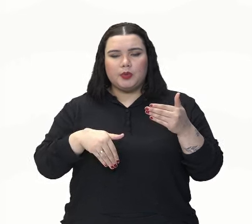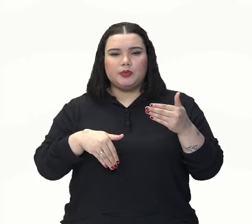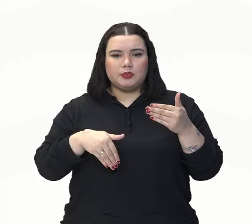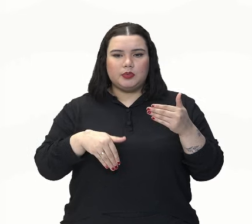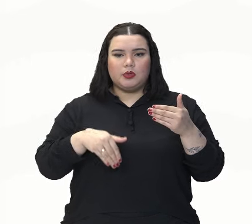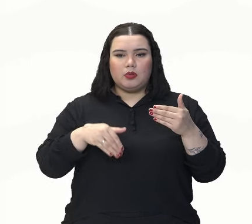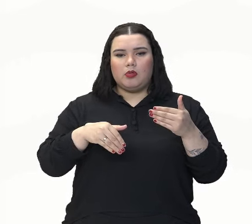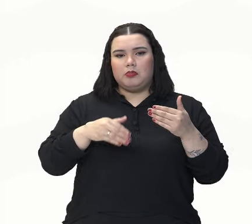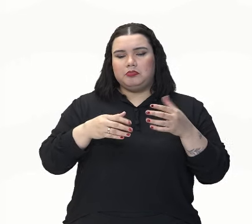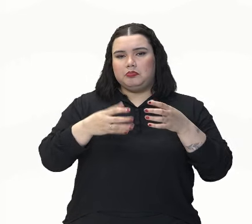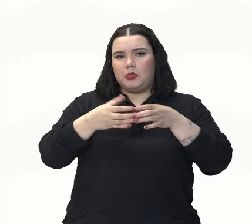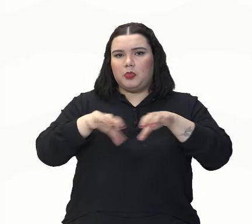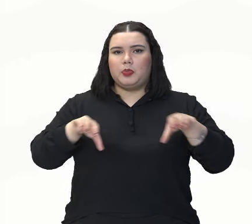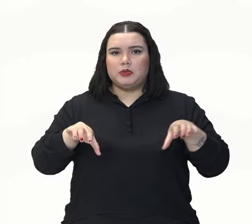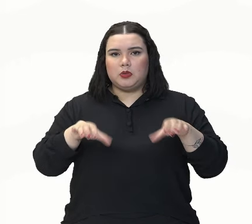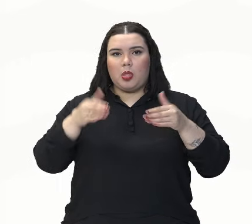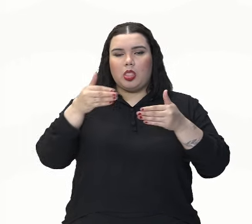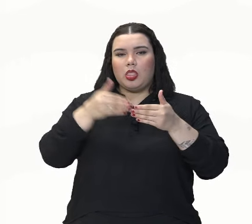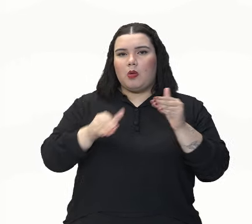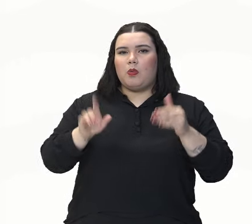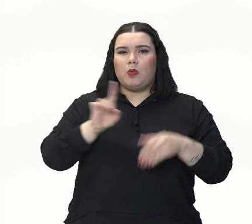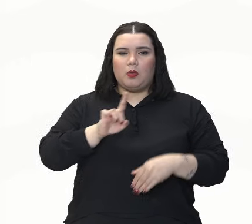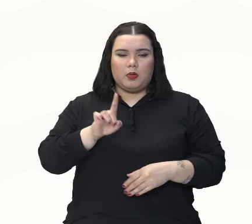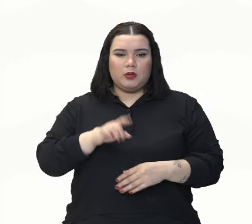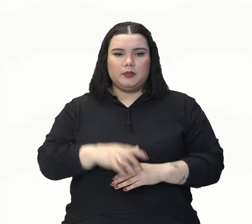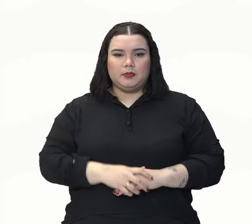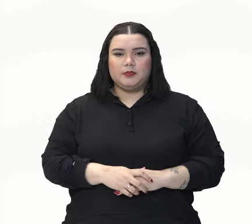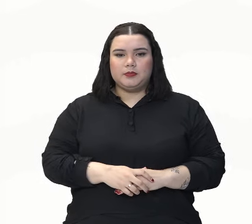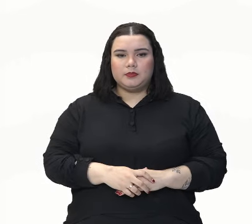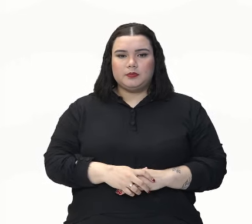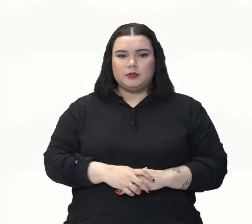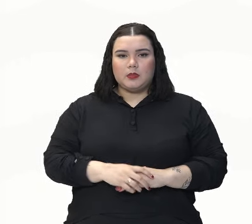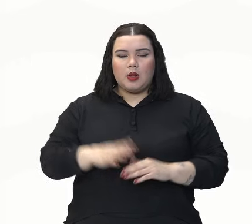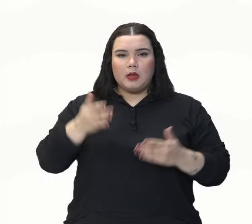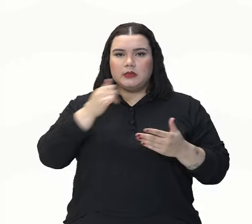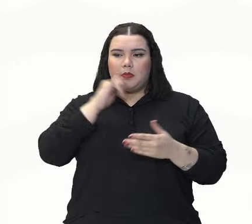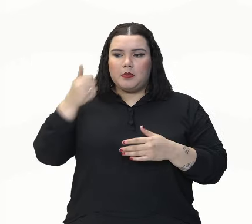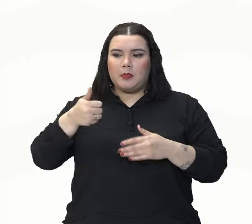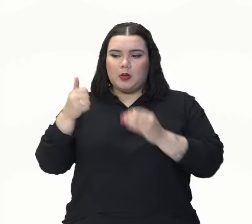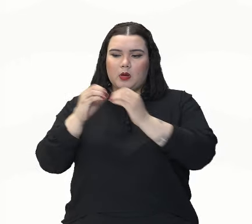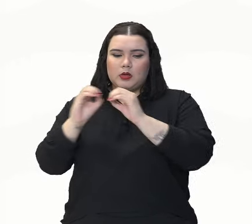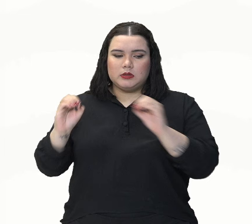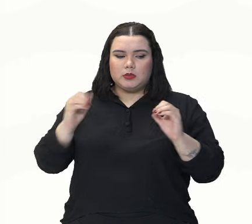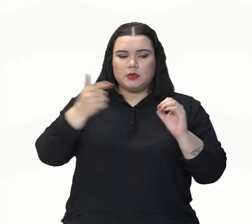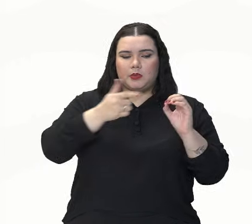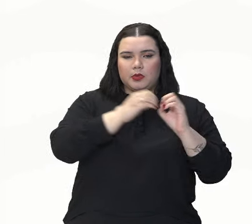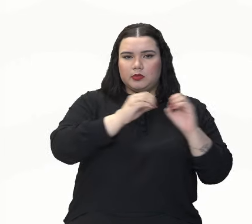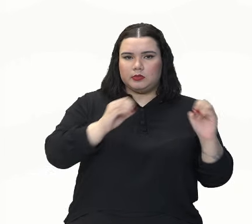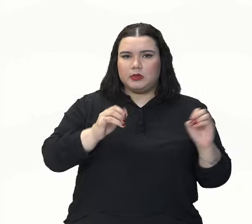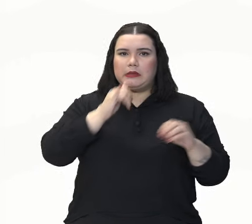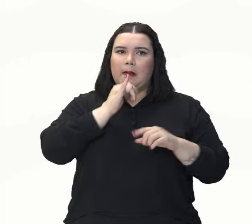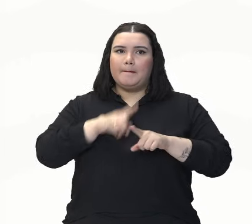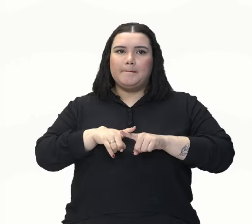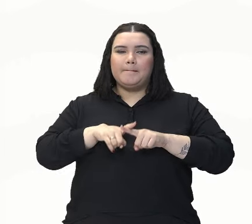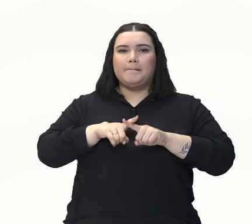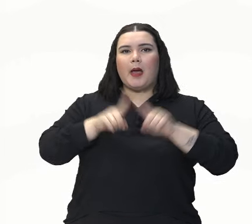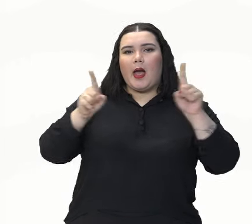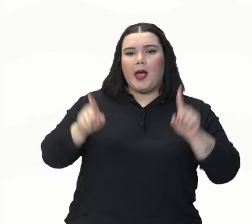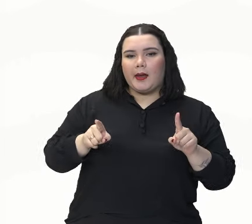Uma oposição da segunda oração com relação à primeira. Mas, porém, contudo,